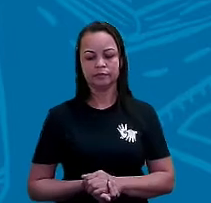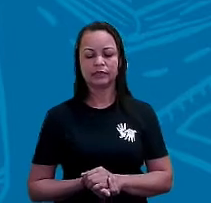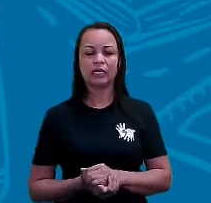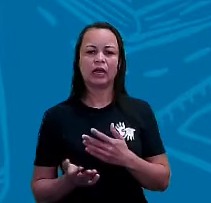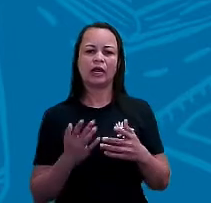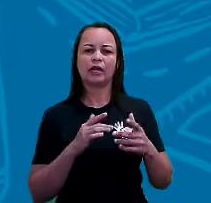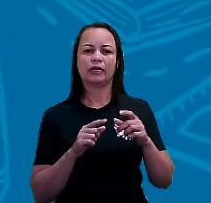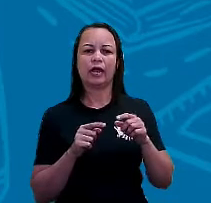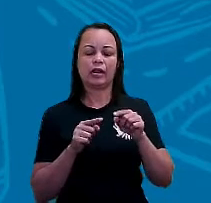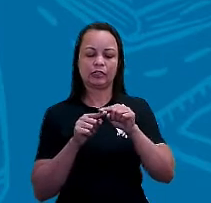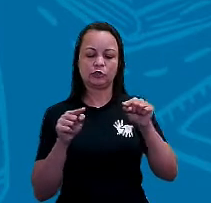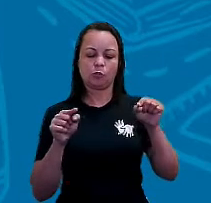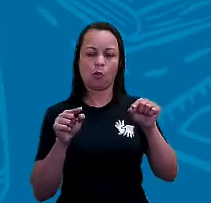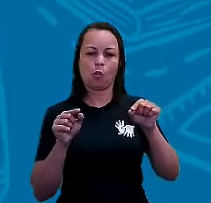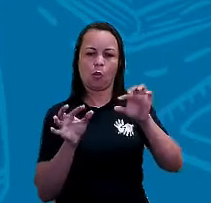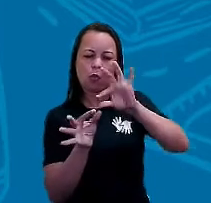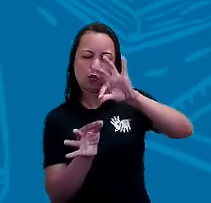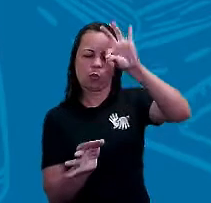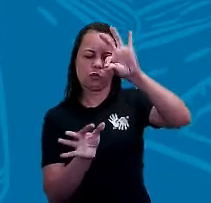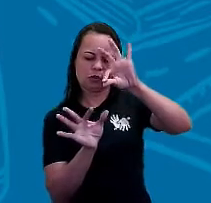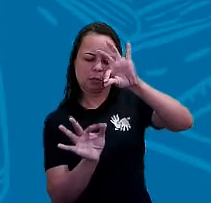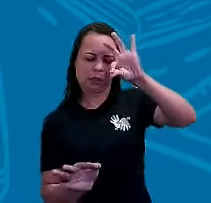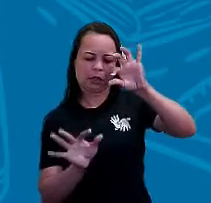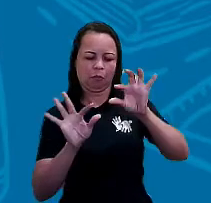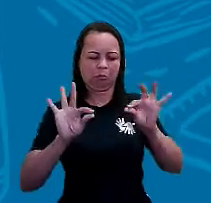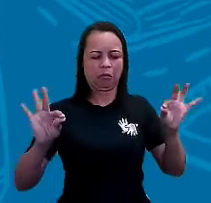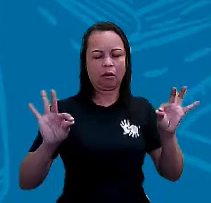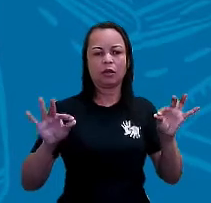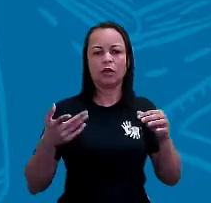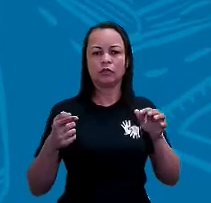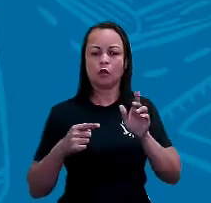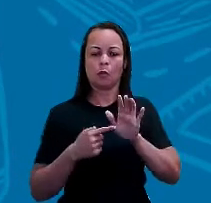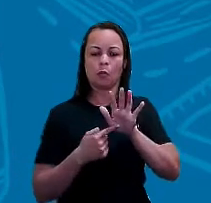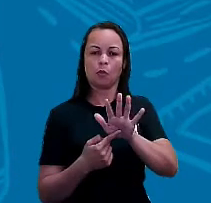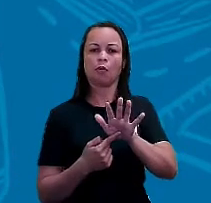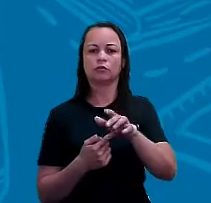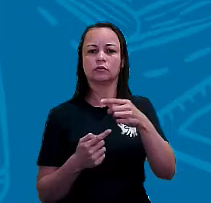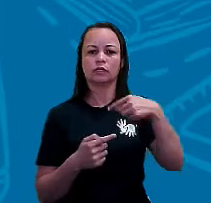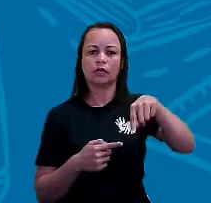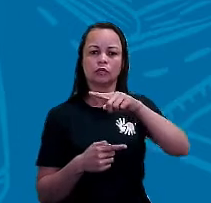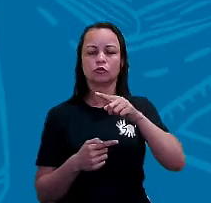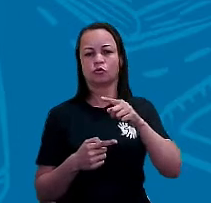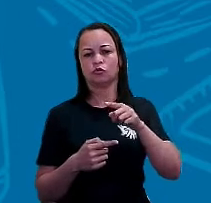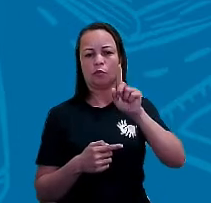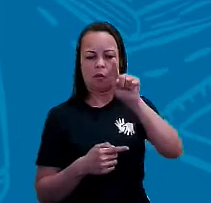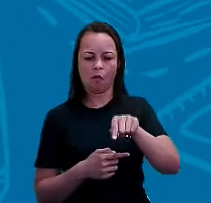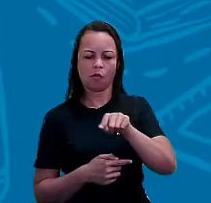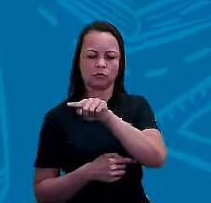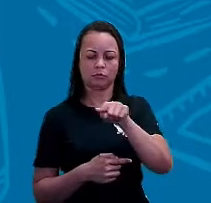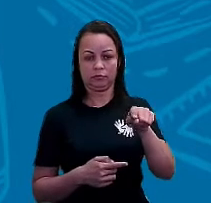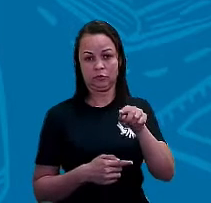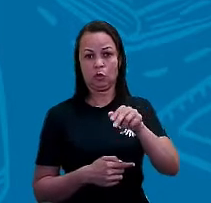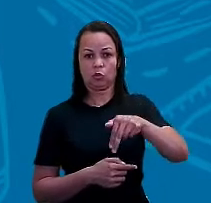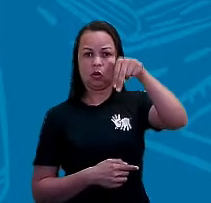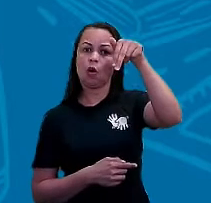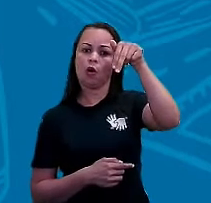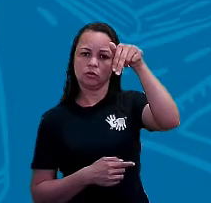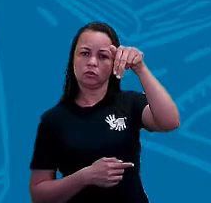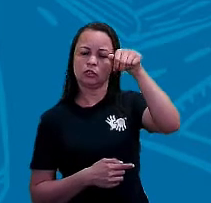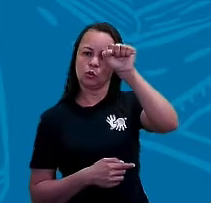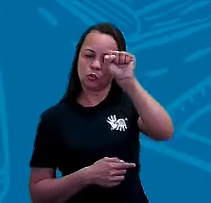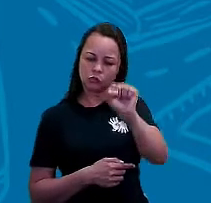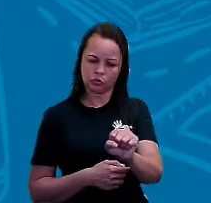né? As pontas delas vão estar justamente apontando para os diferentes pontos cardeais. O norte para cima,